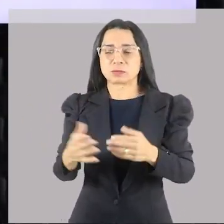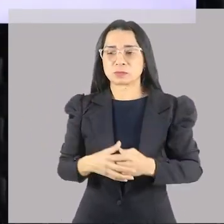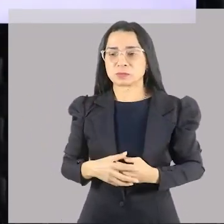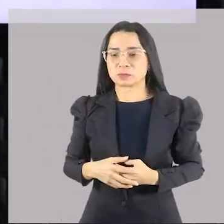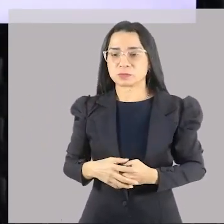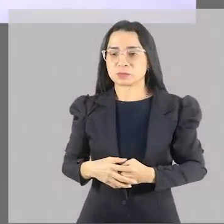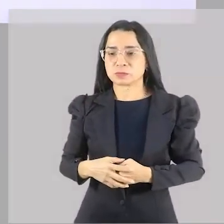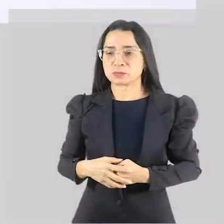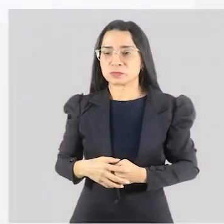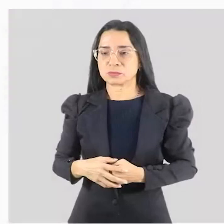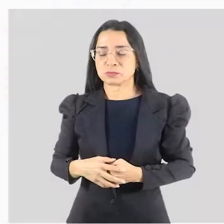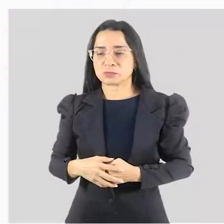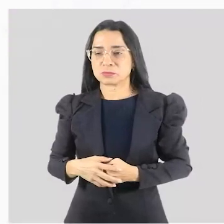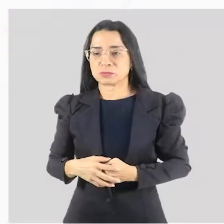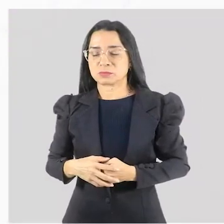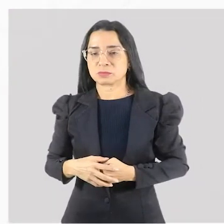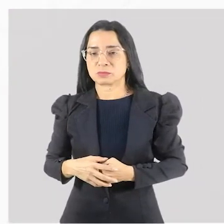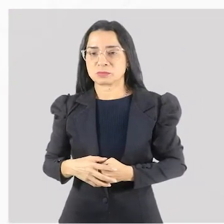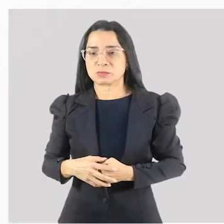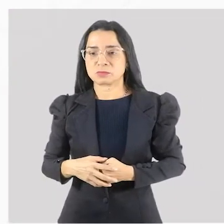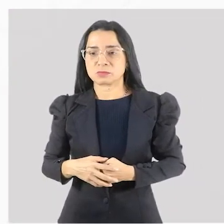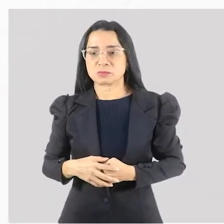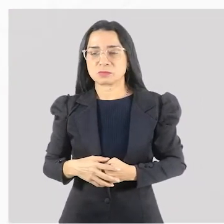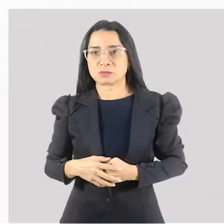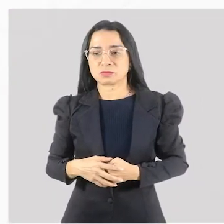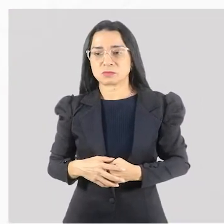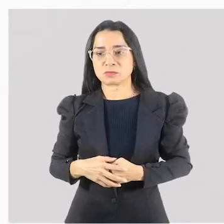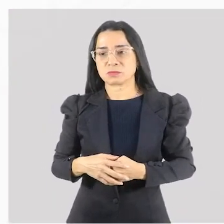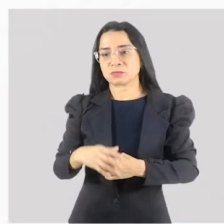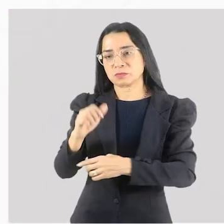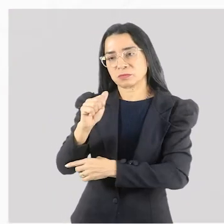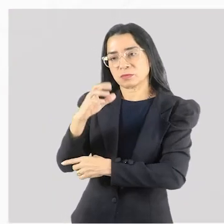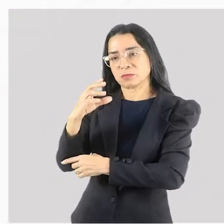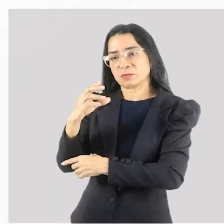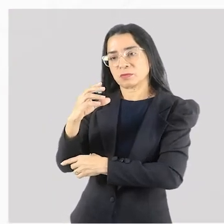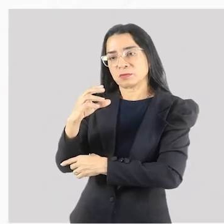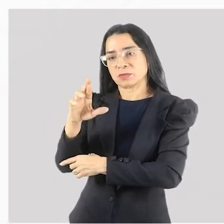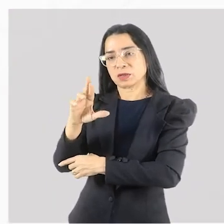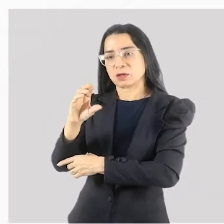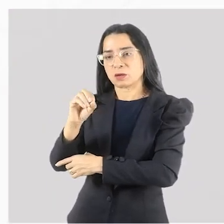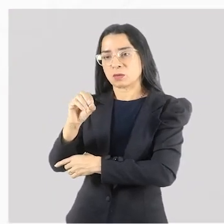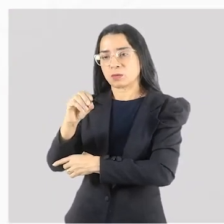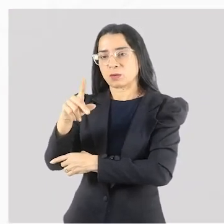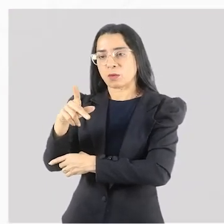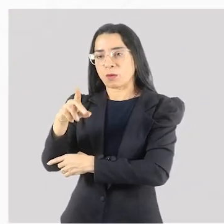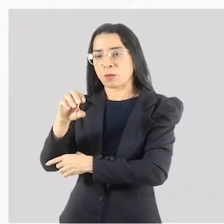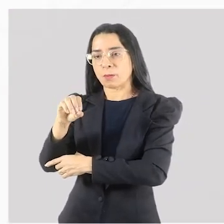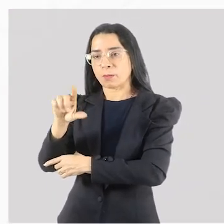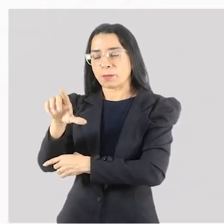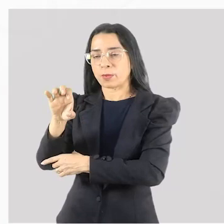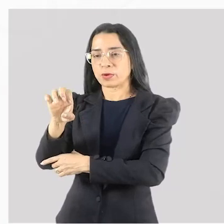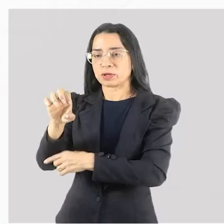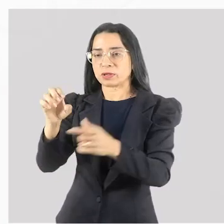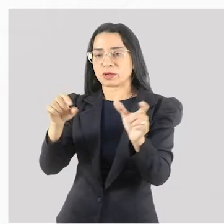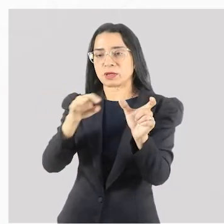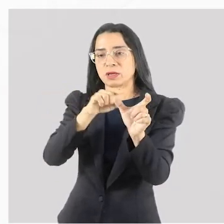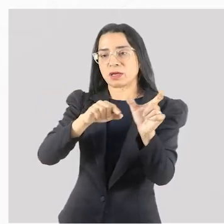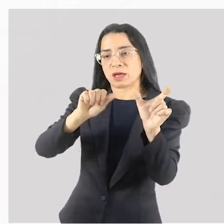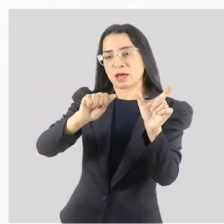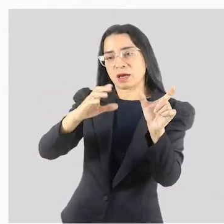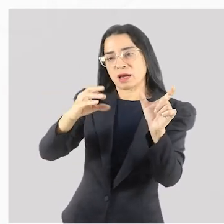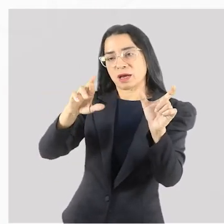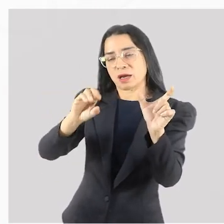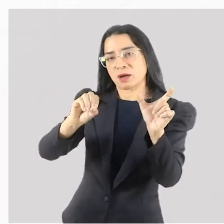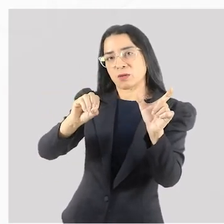camadas de tintas. Apresentando para vocês a Acrópole de Atenas. Acrópole. Acro significa alto,